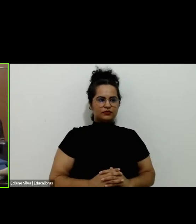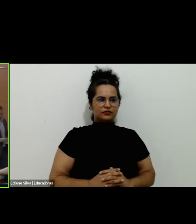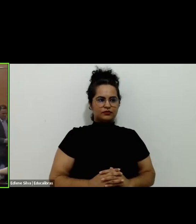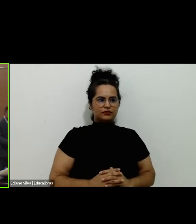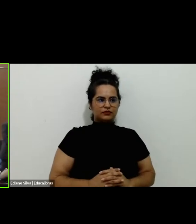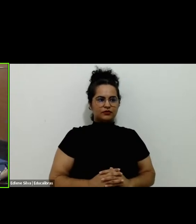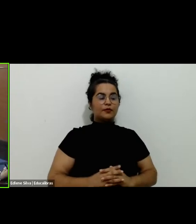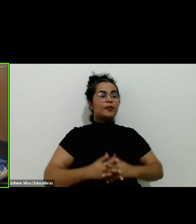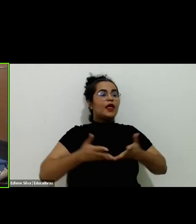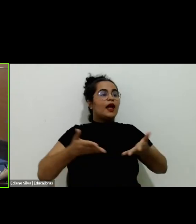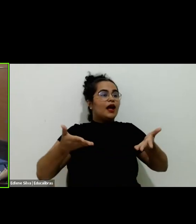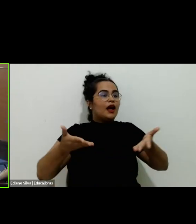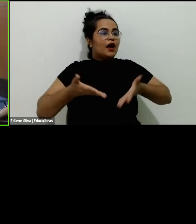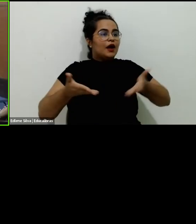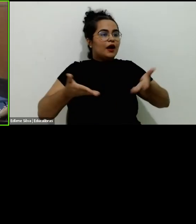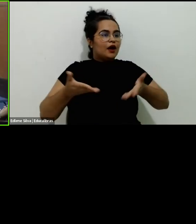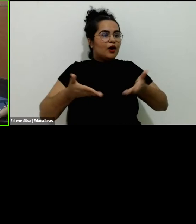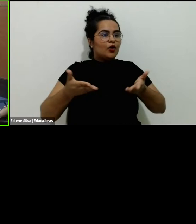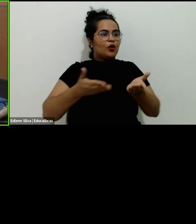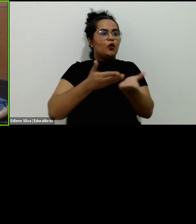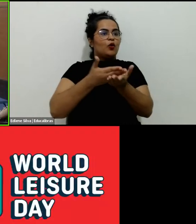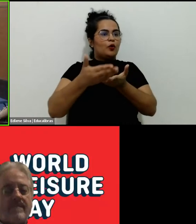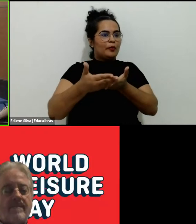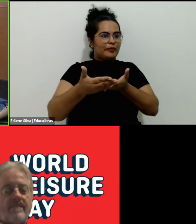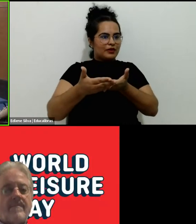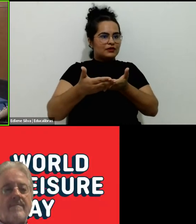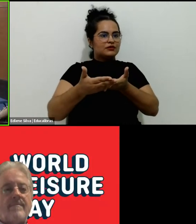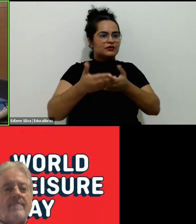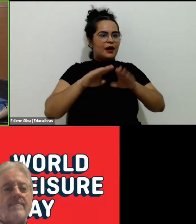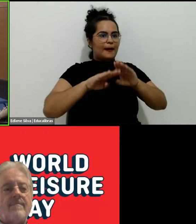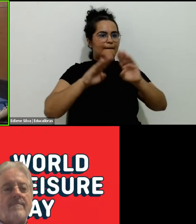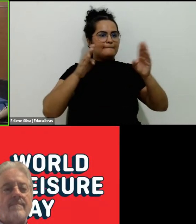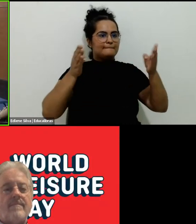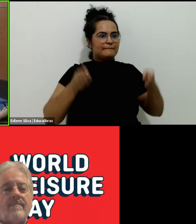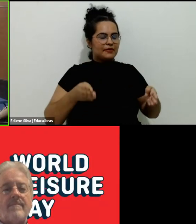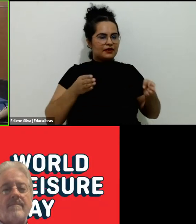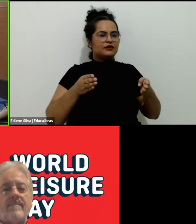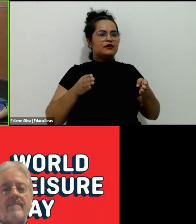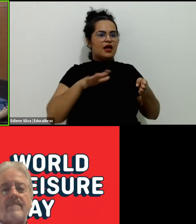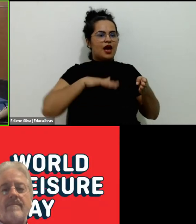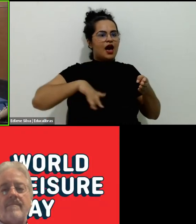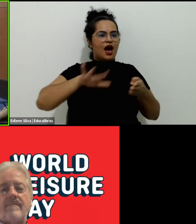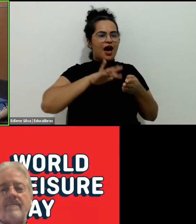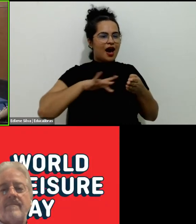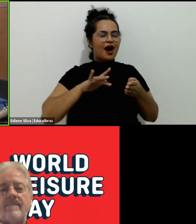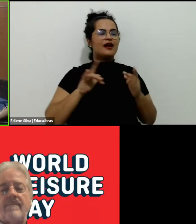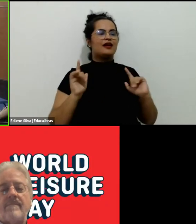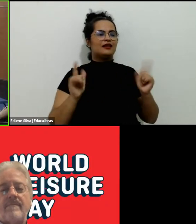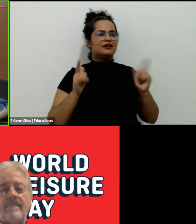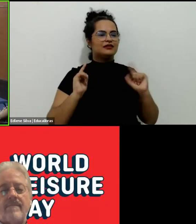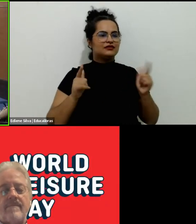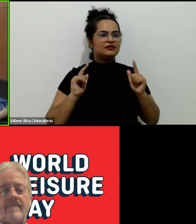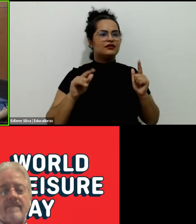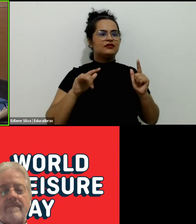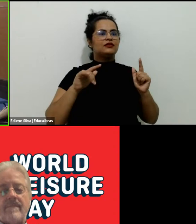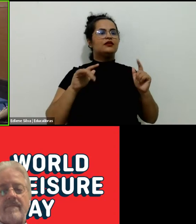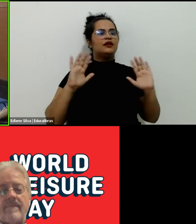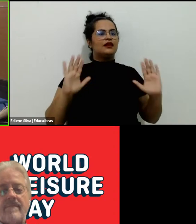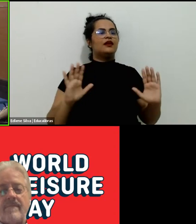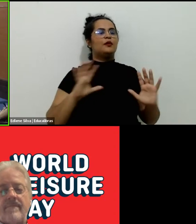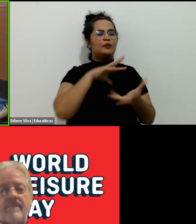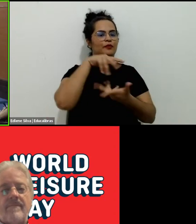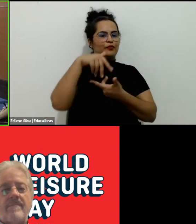Nesse momento, daremos início à mesa Explorando Horizontes Digitais no Lazer, dentro da cerimônia, celebração do Dia